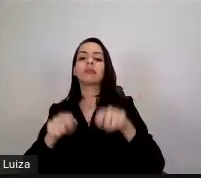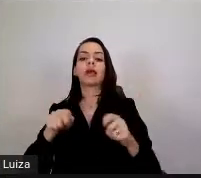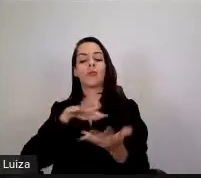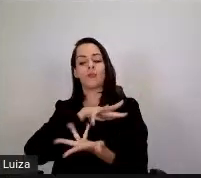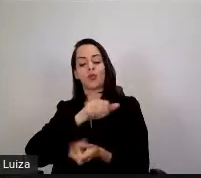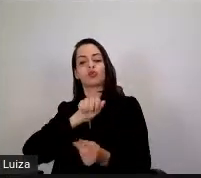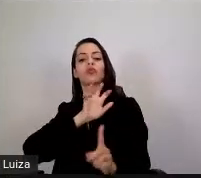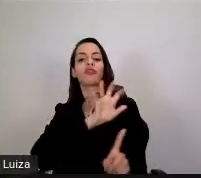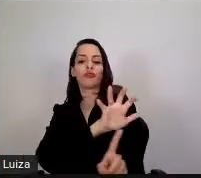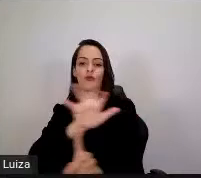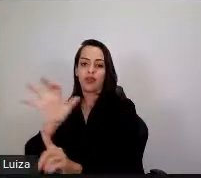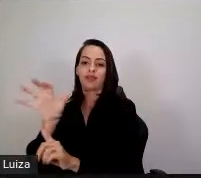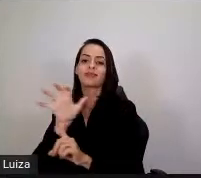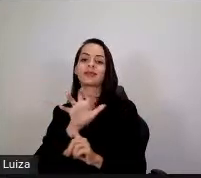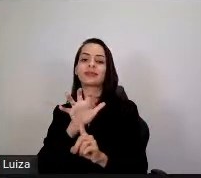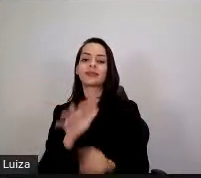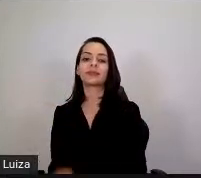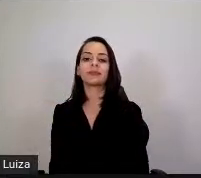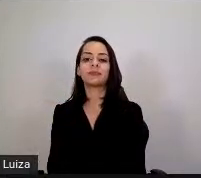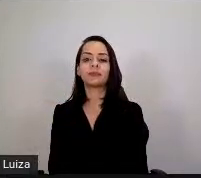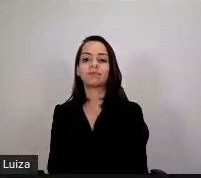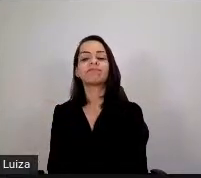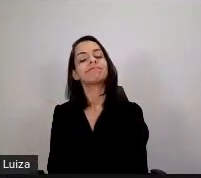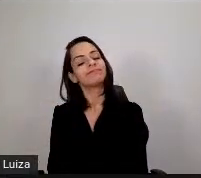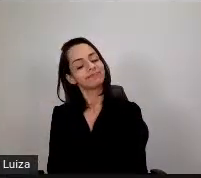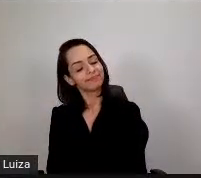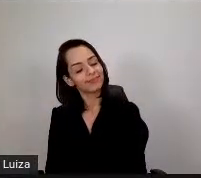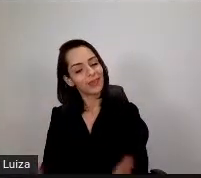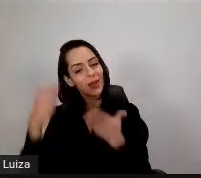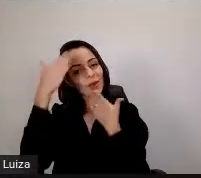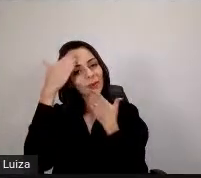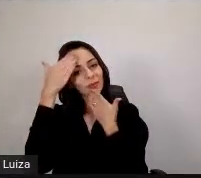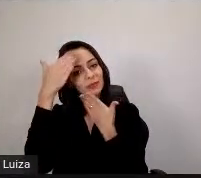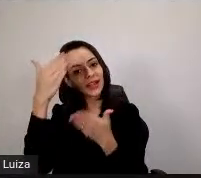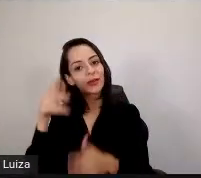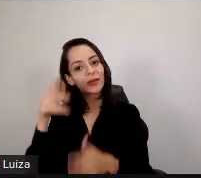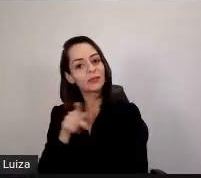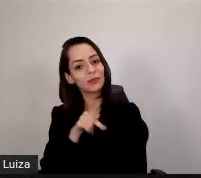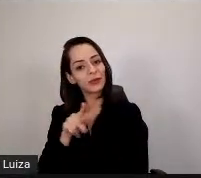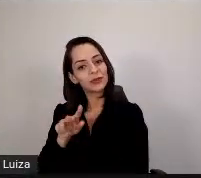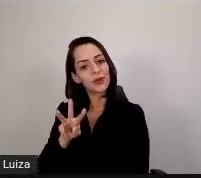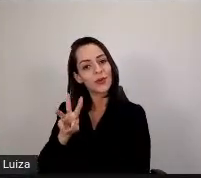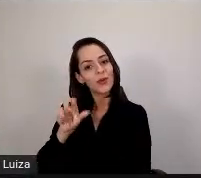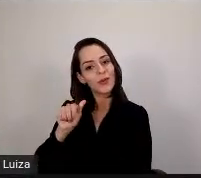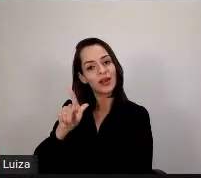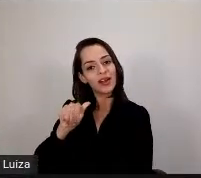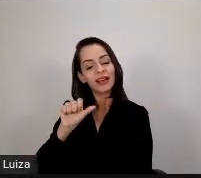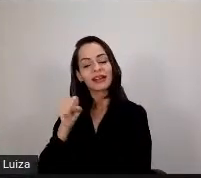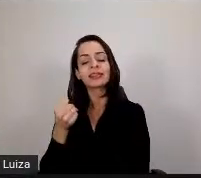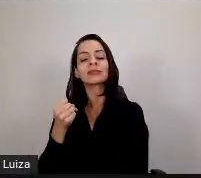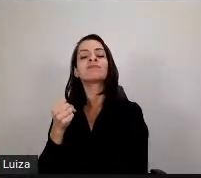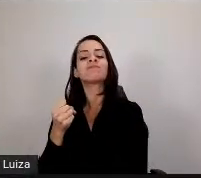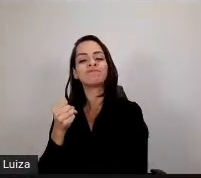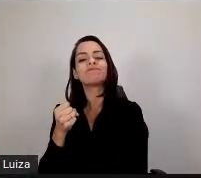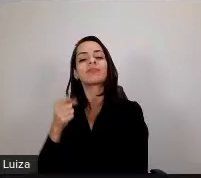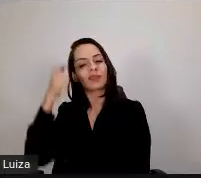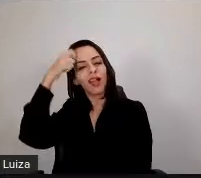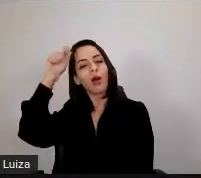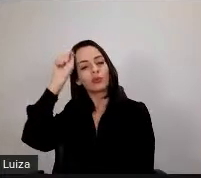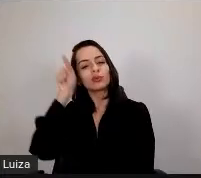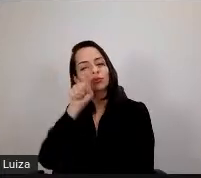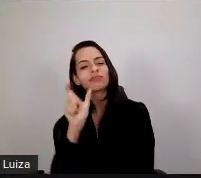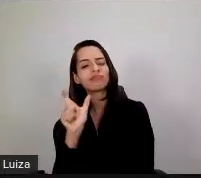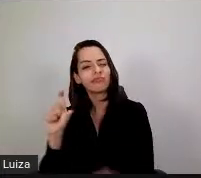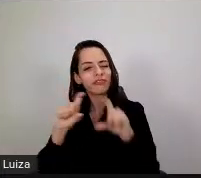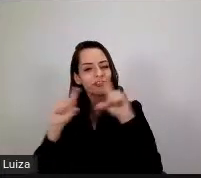Obrigado, professor Wallace, que nas palavras de Paulo Freire, nos faz refletir sobre o papel tão importante que temos como educadores,